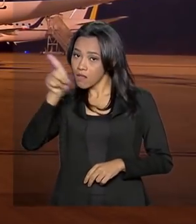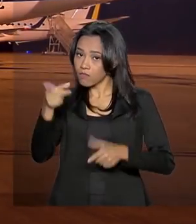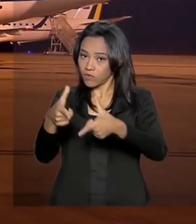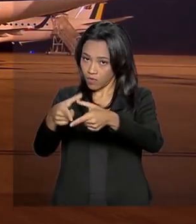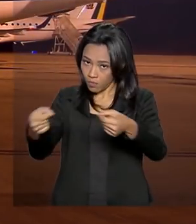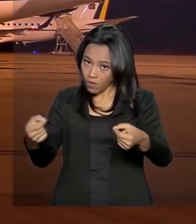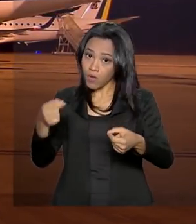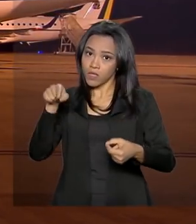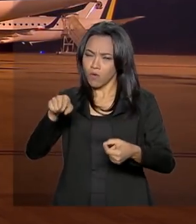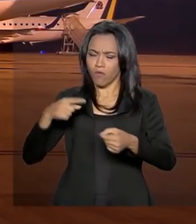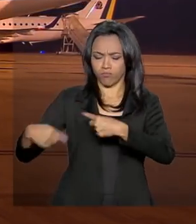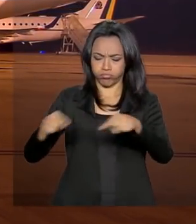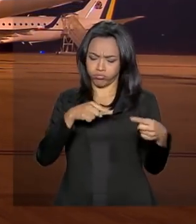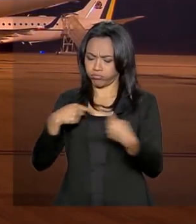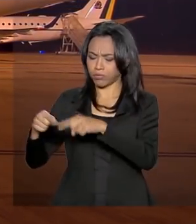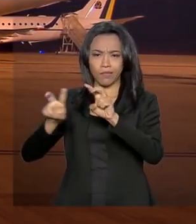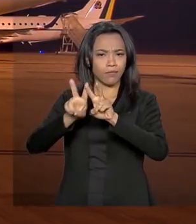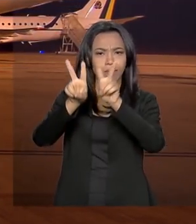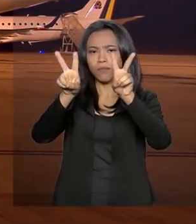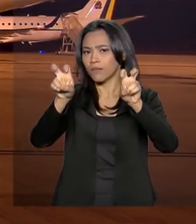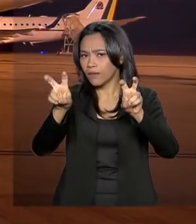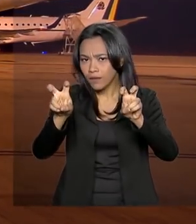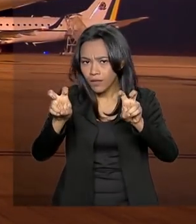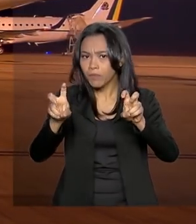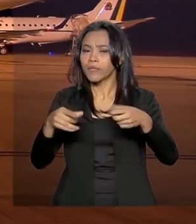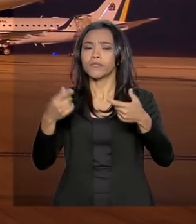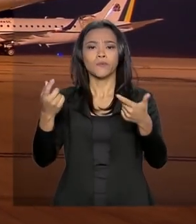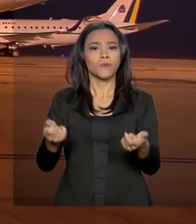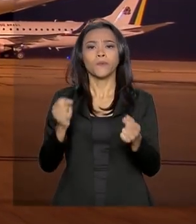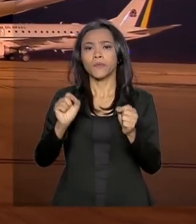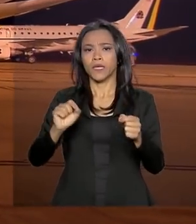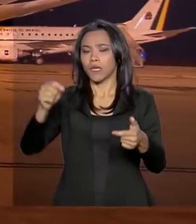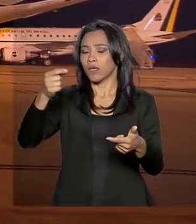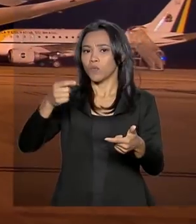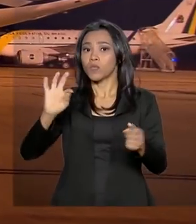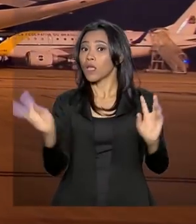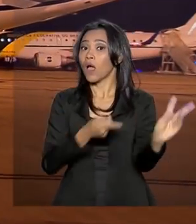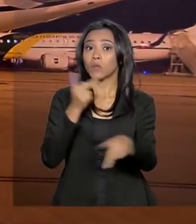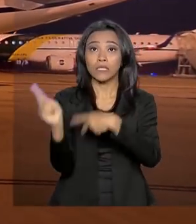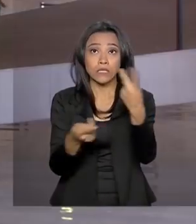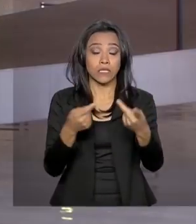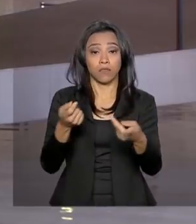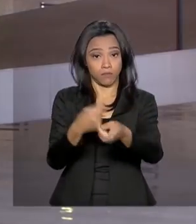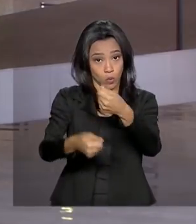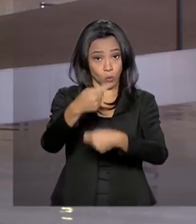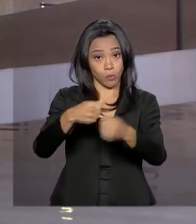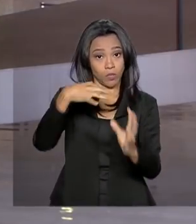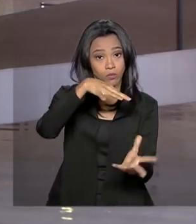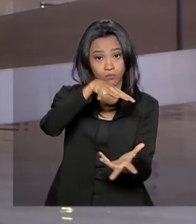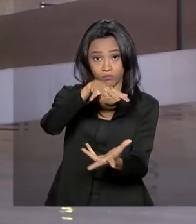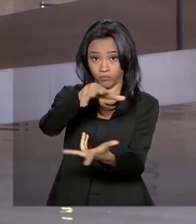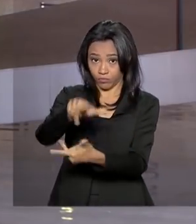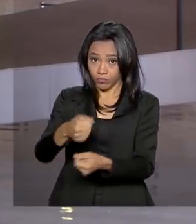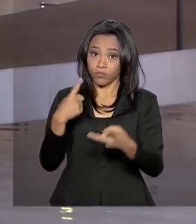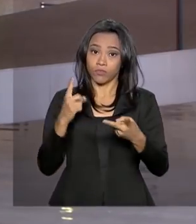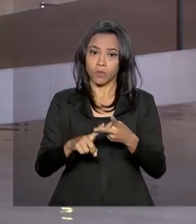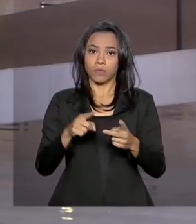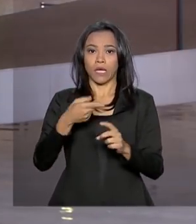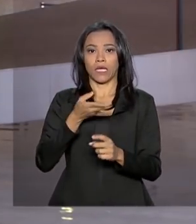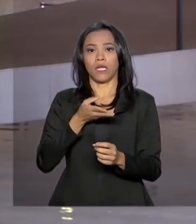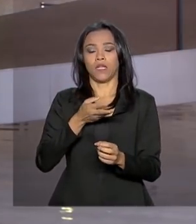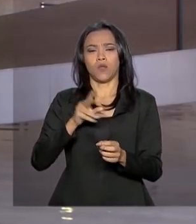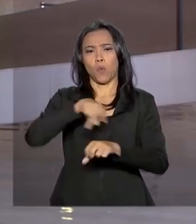mundiais vão discutir temas como a crise, o cenário econômico internacional, protecionismo e a